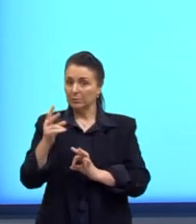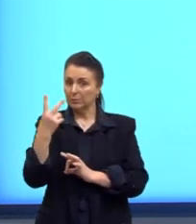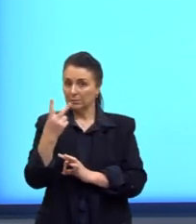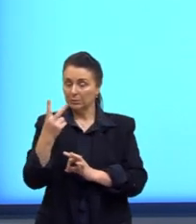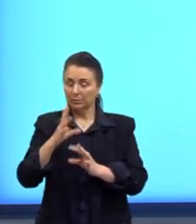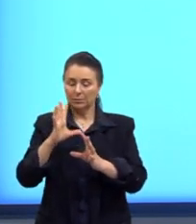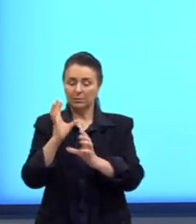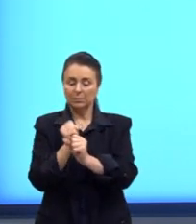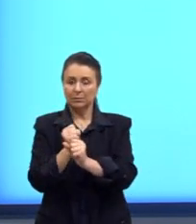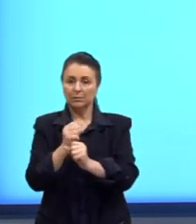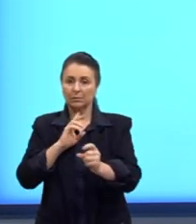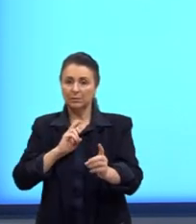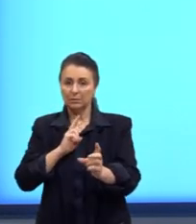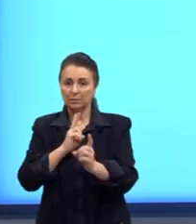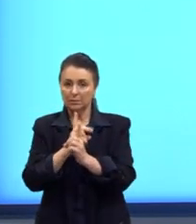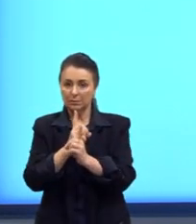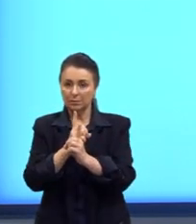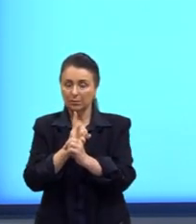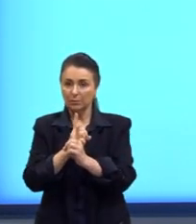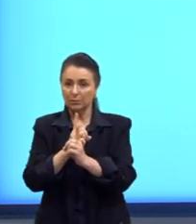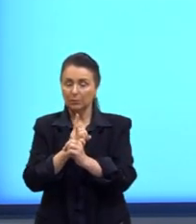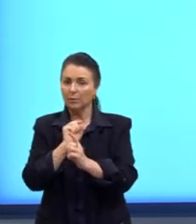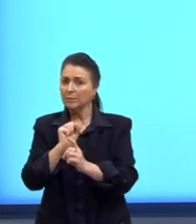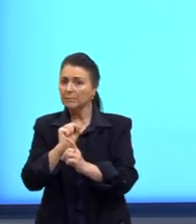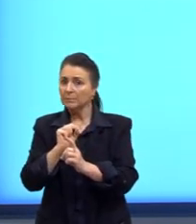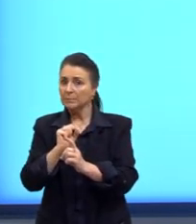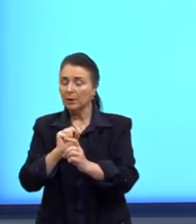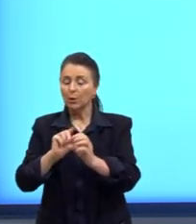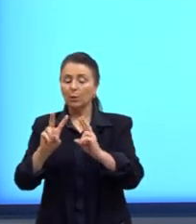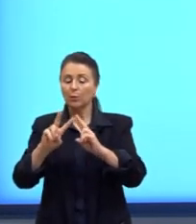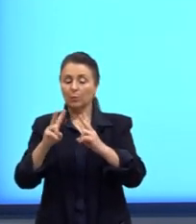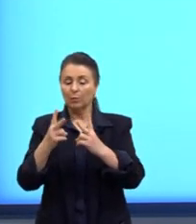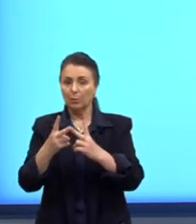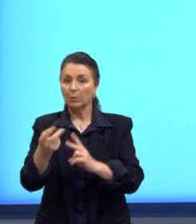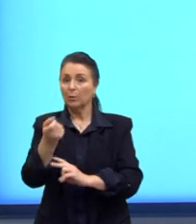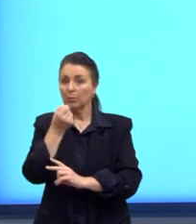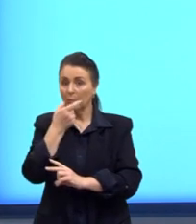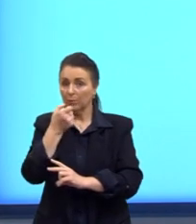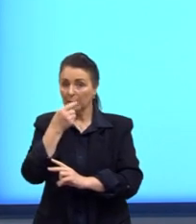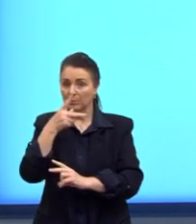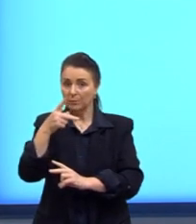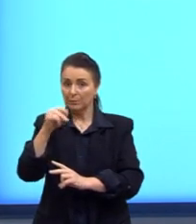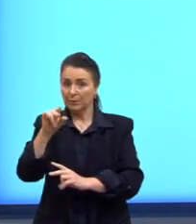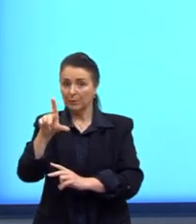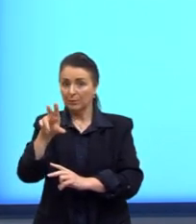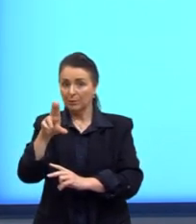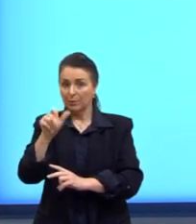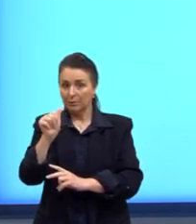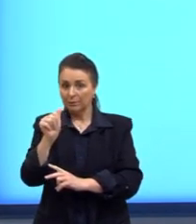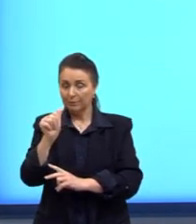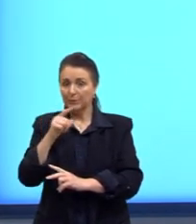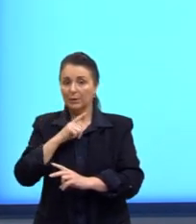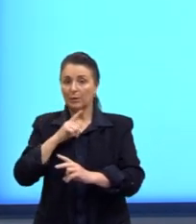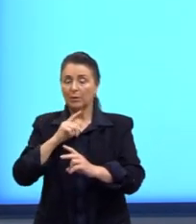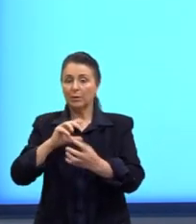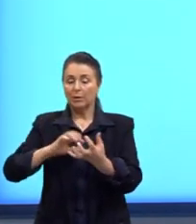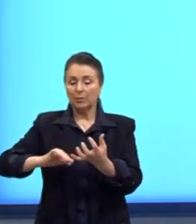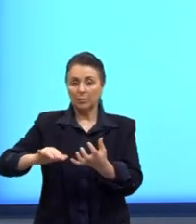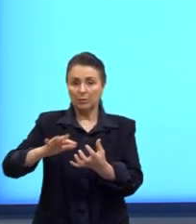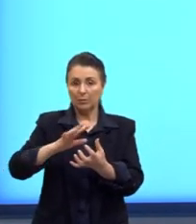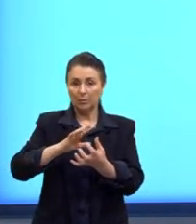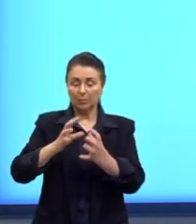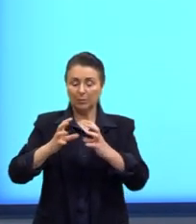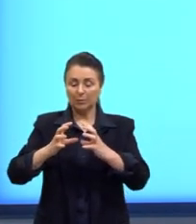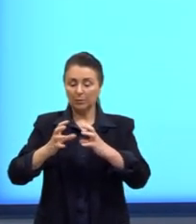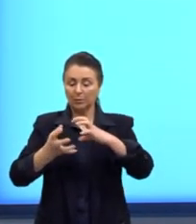somamos e temos o volume da pílula. Então para isso precisamos calcular o volume da esfera e calcular o